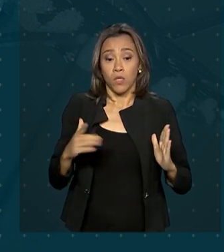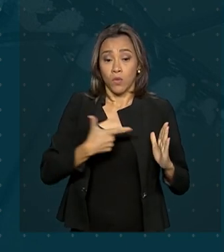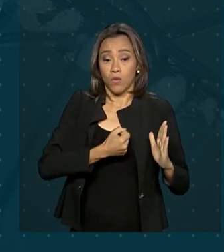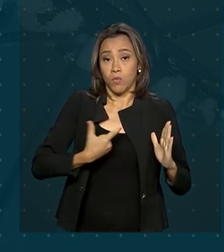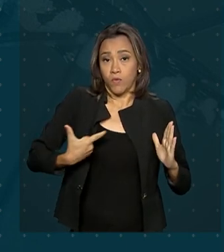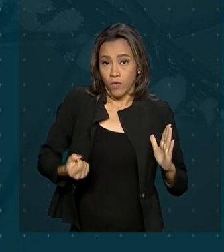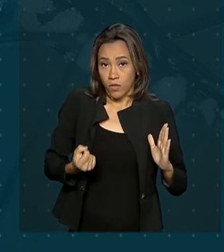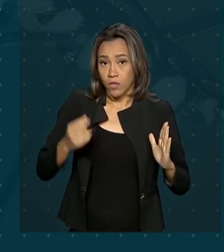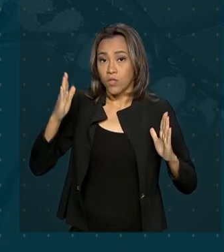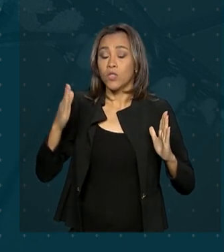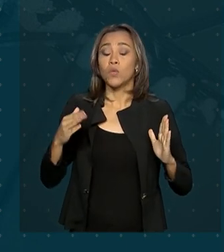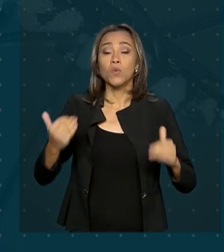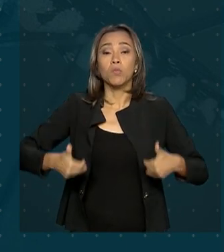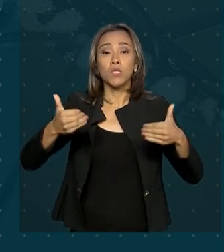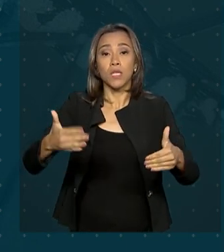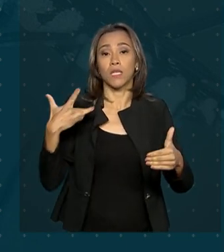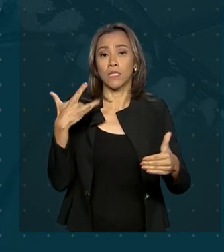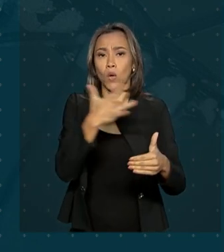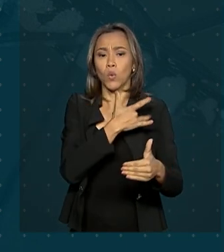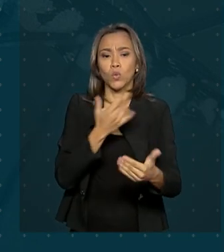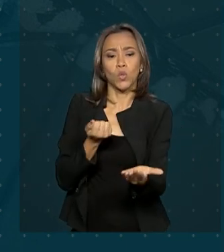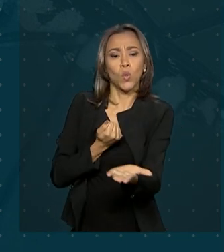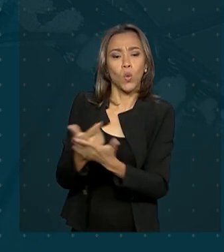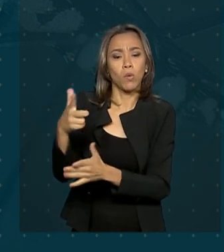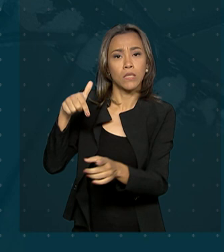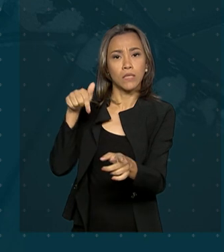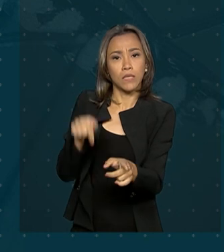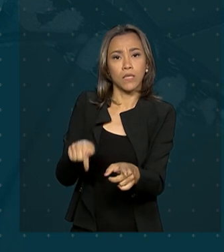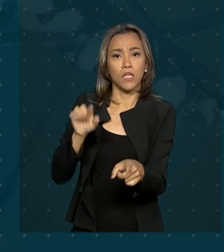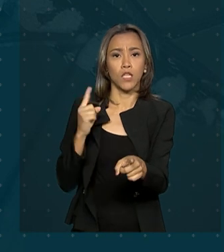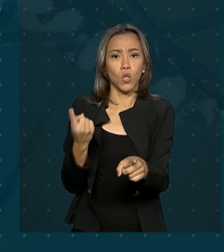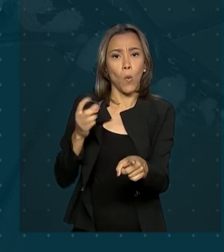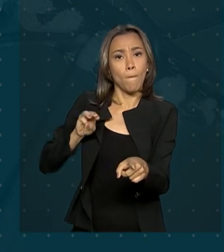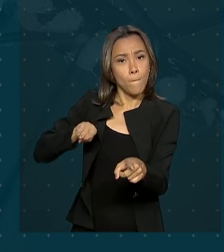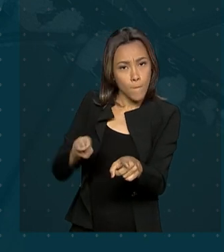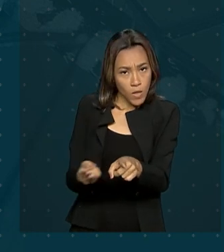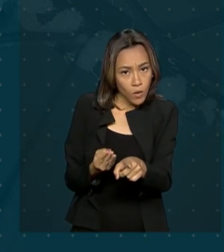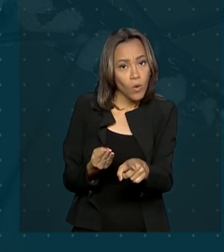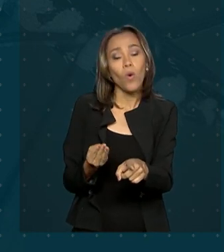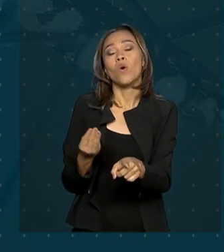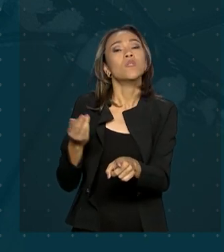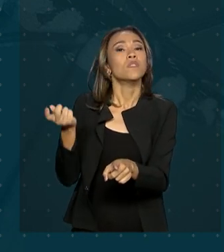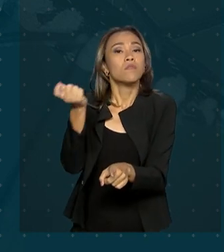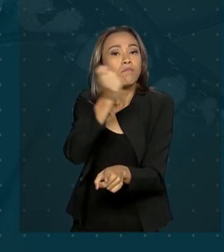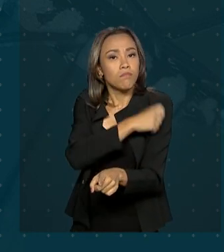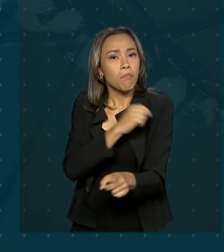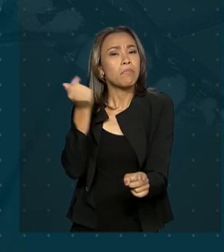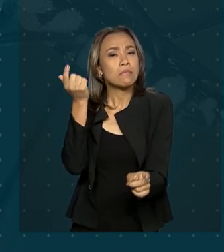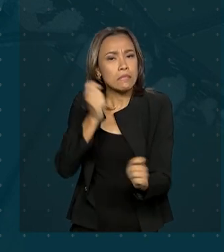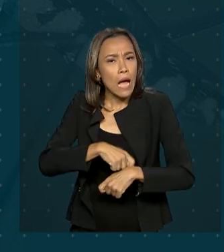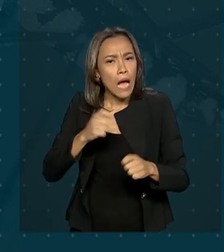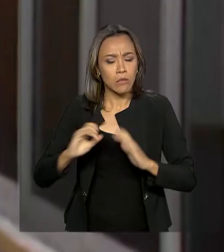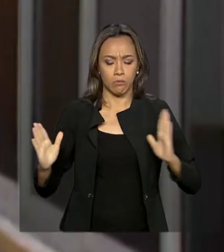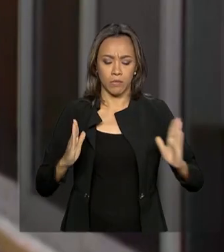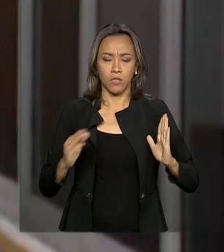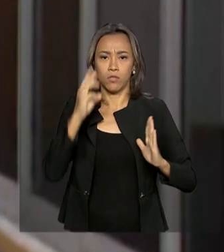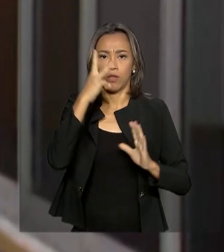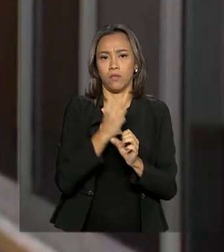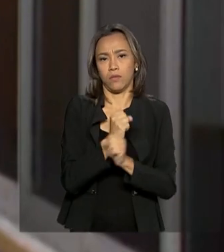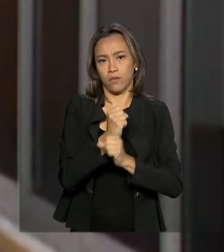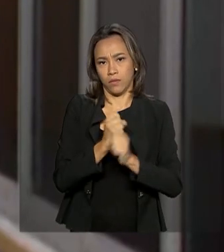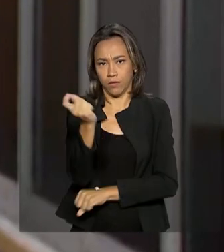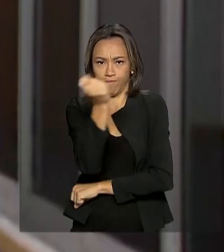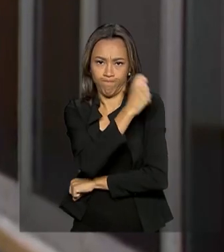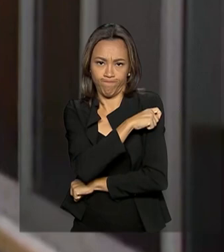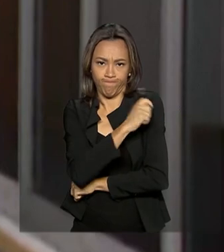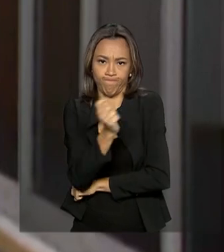o Ministério da Saúde adquiriu 71 milhões de doses, suficiente para atender o país por mais três anos. A